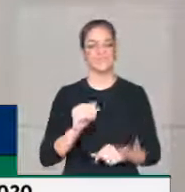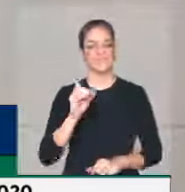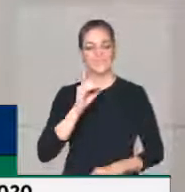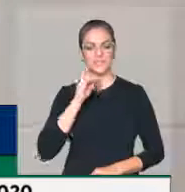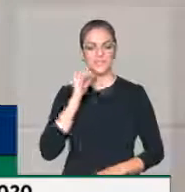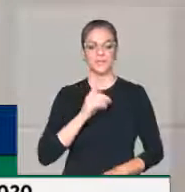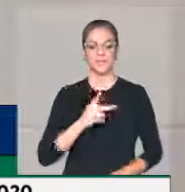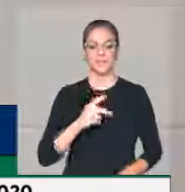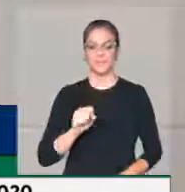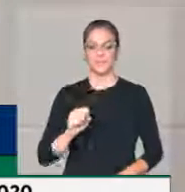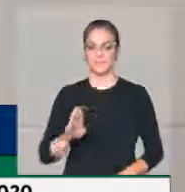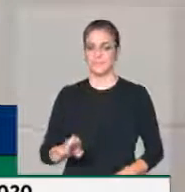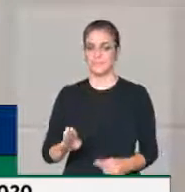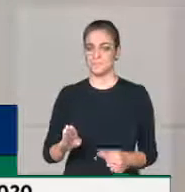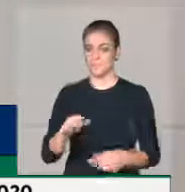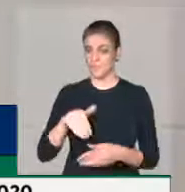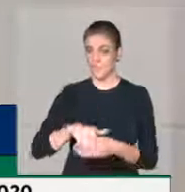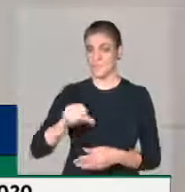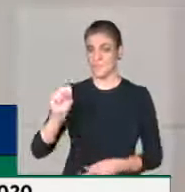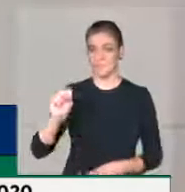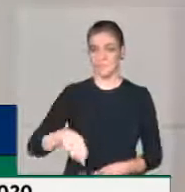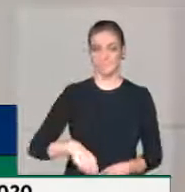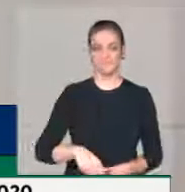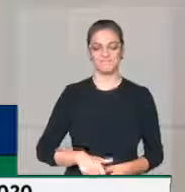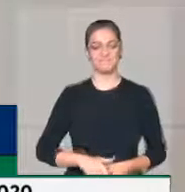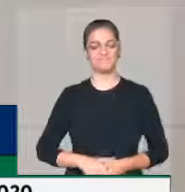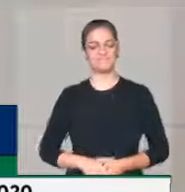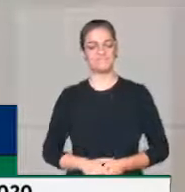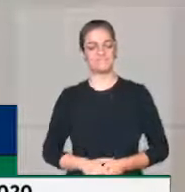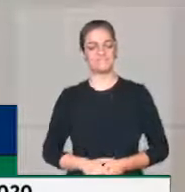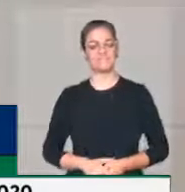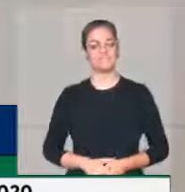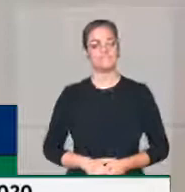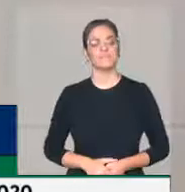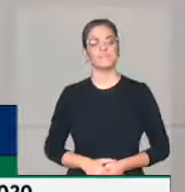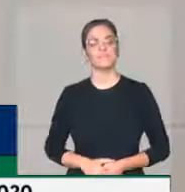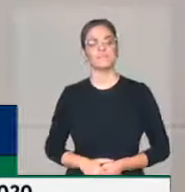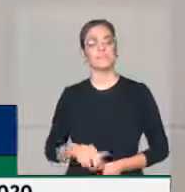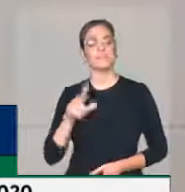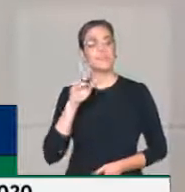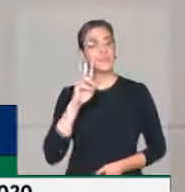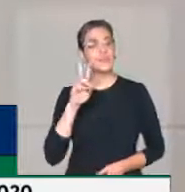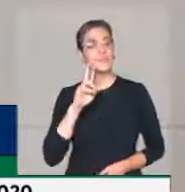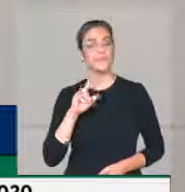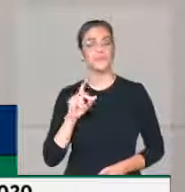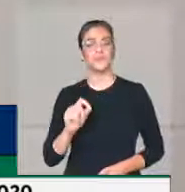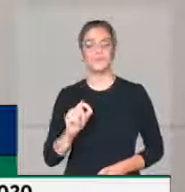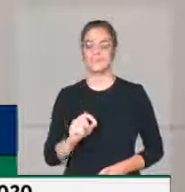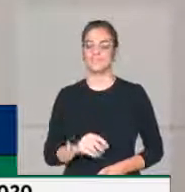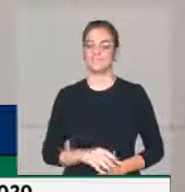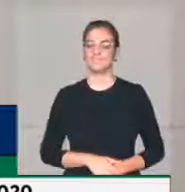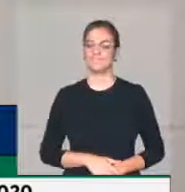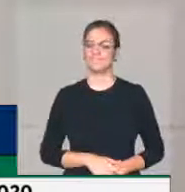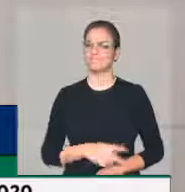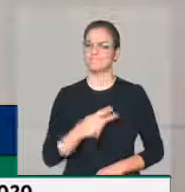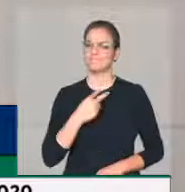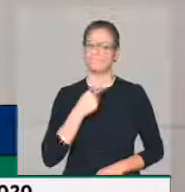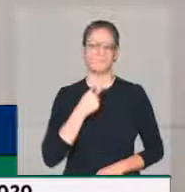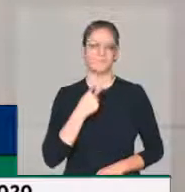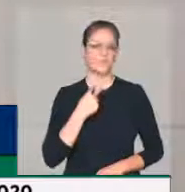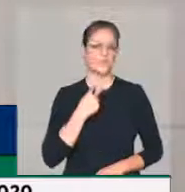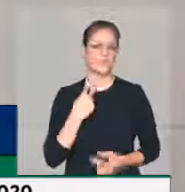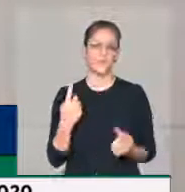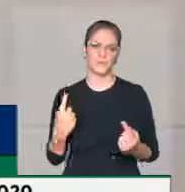PSB é que votemos sim, lembrando, no entanto, que é uma extrema covardia que o presidente da